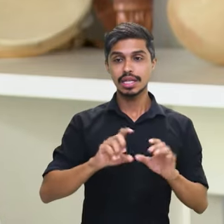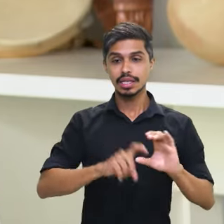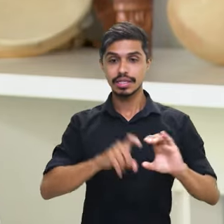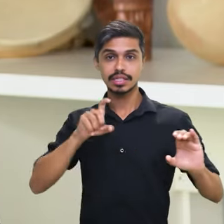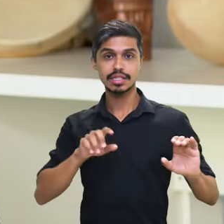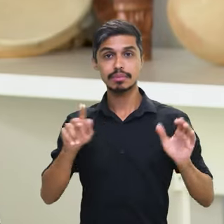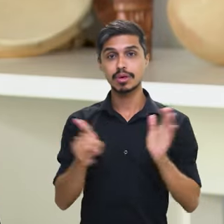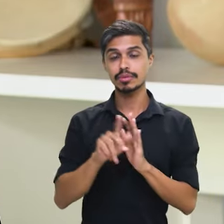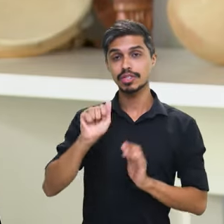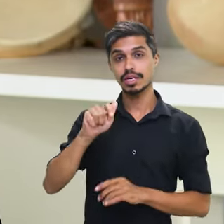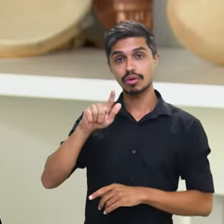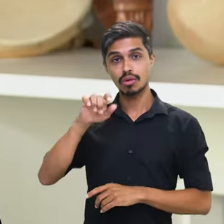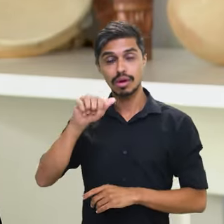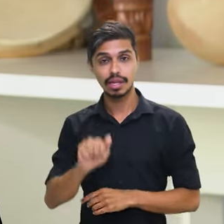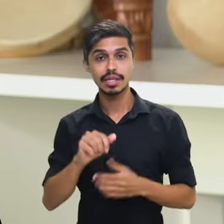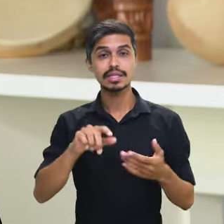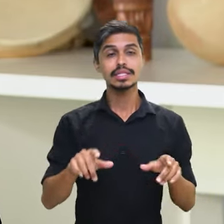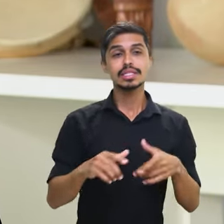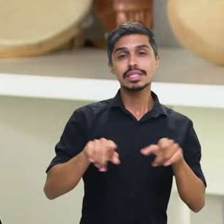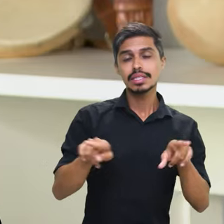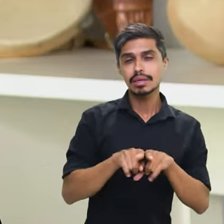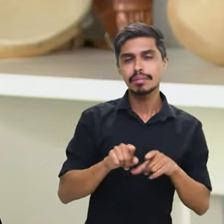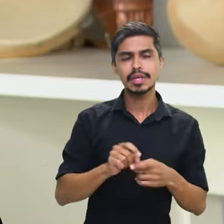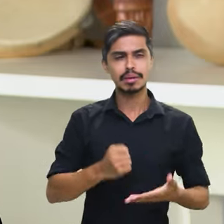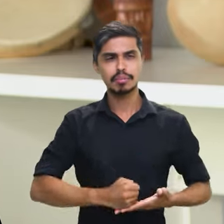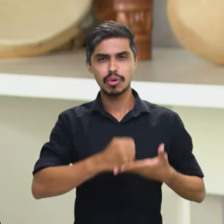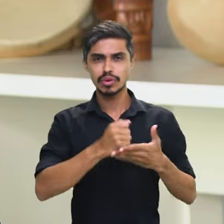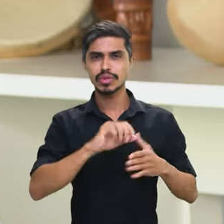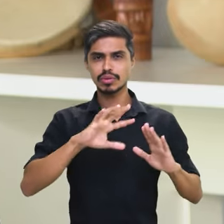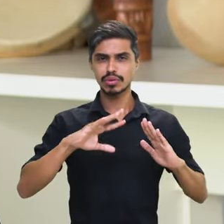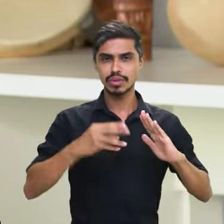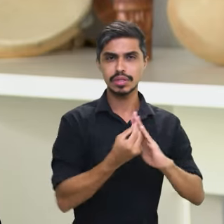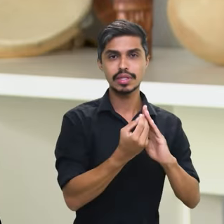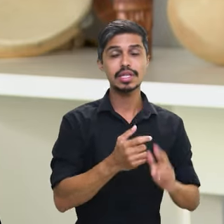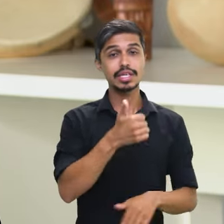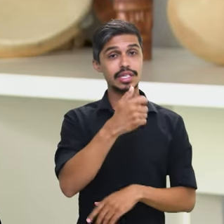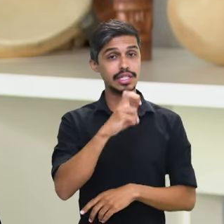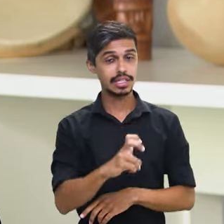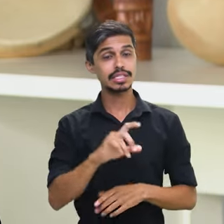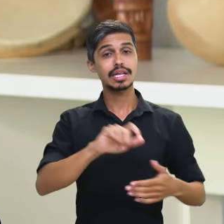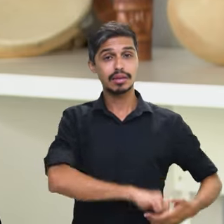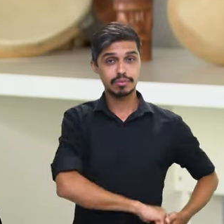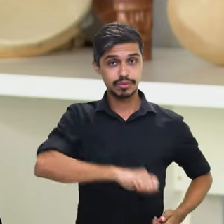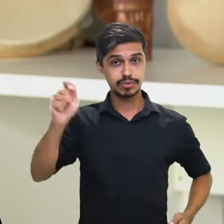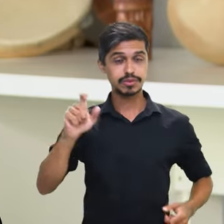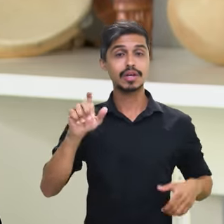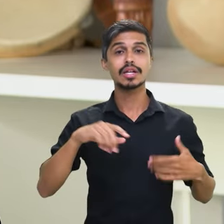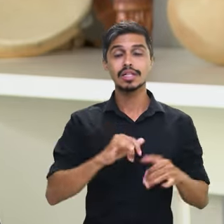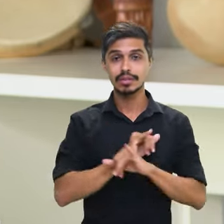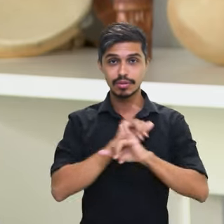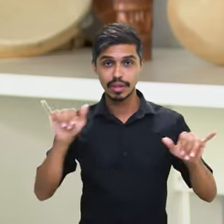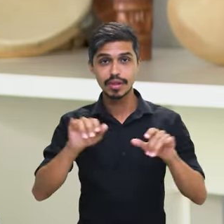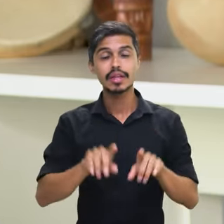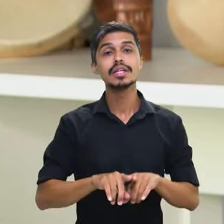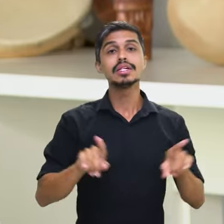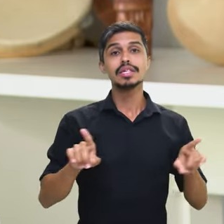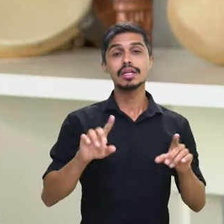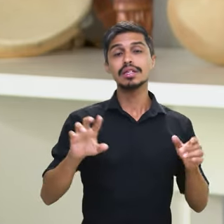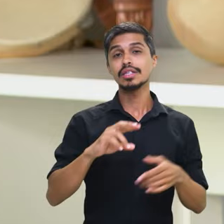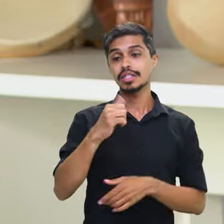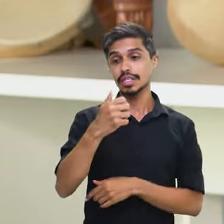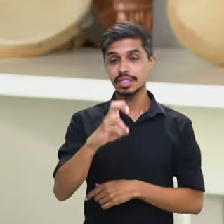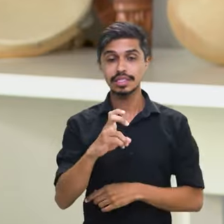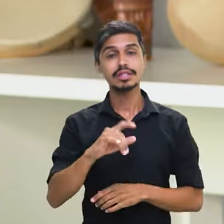que mais contribuiu com os quilombos e com a população brasileira, dia 15 é a República, dia 20, o Dia Nacional da Consciência